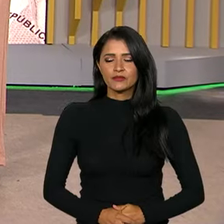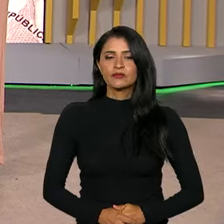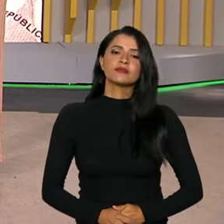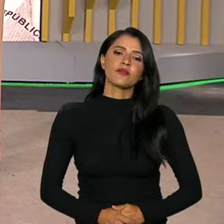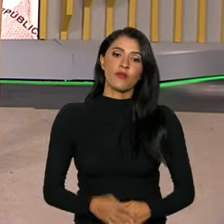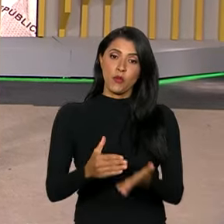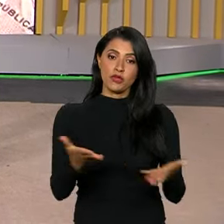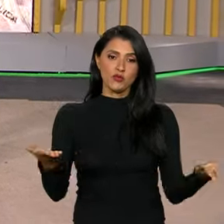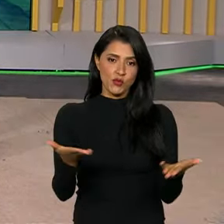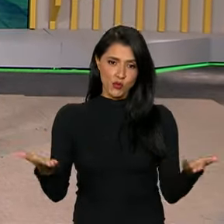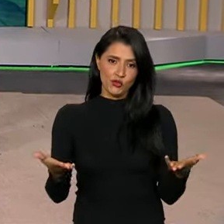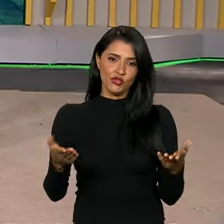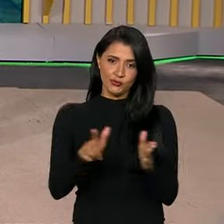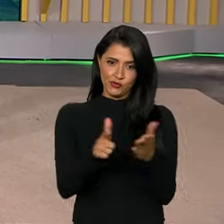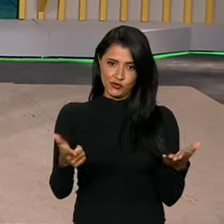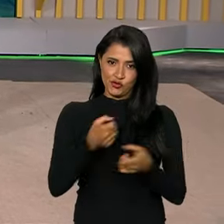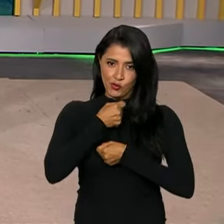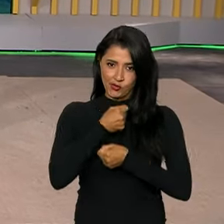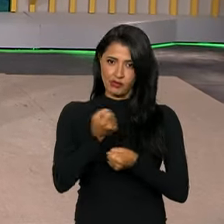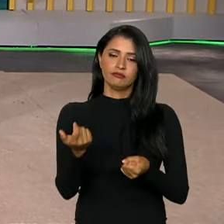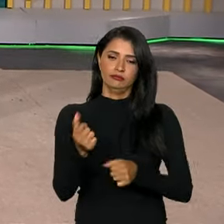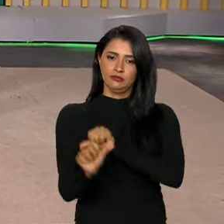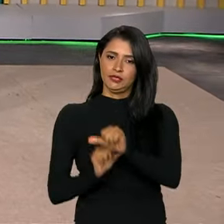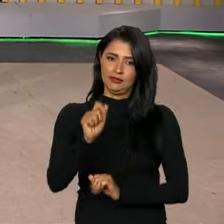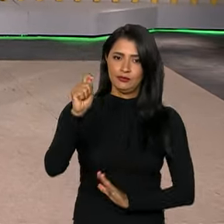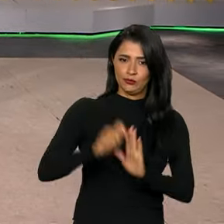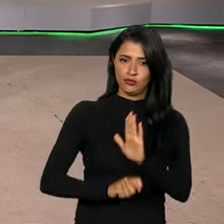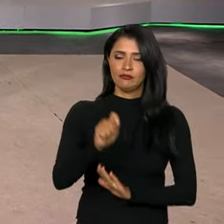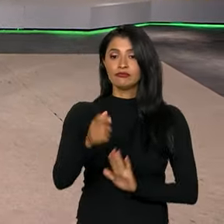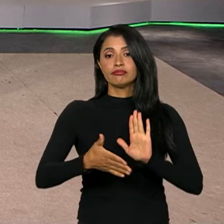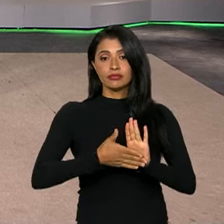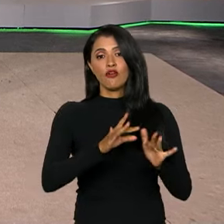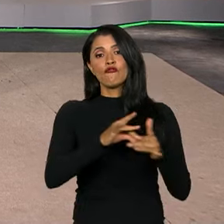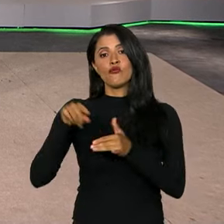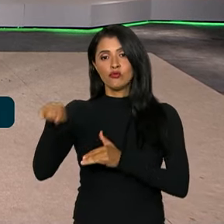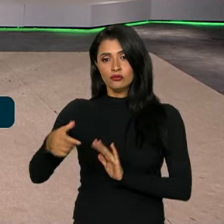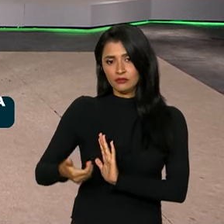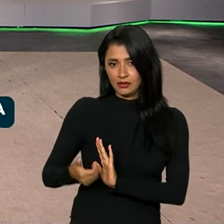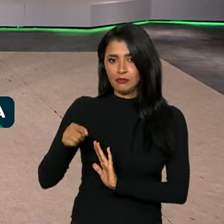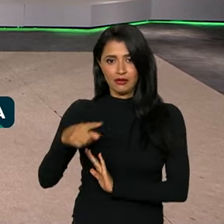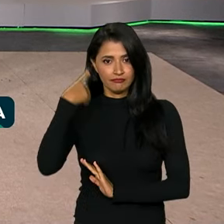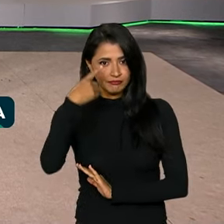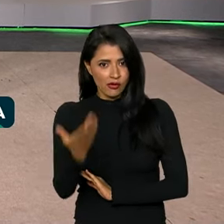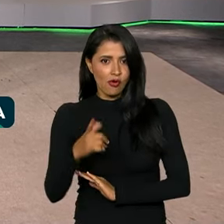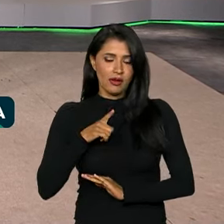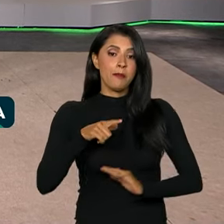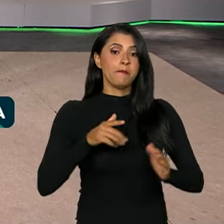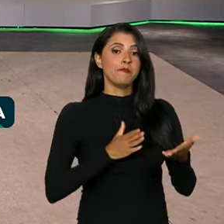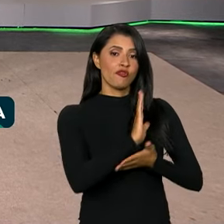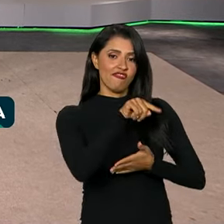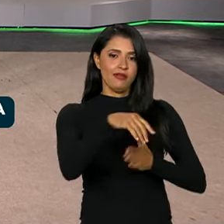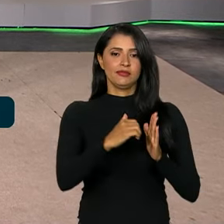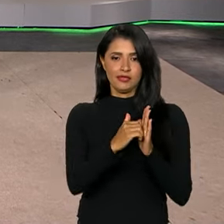E nós começamos esta edição do Brasil em Dia com a reforma tributária. A proposta voltou para a Câmara dos Deputados depois de passar pelo